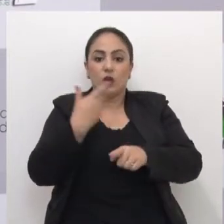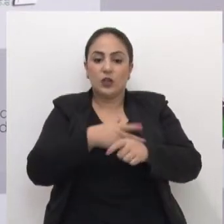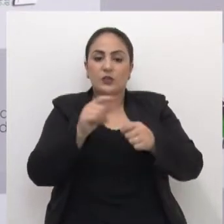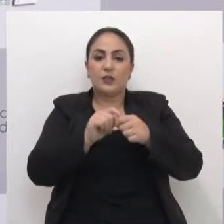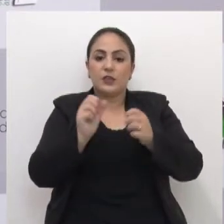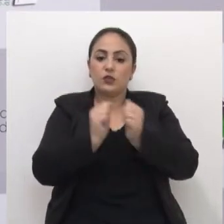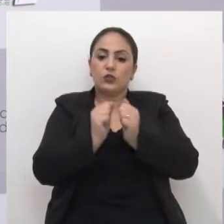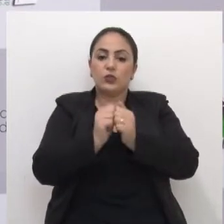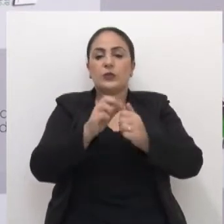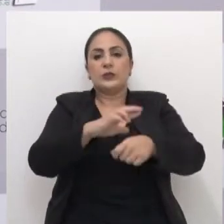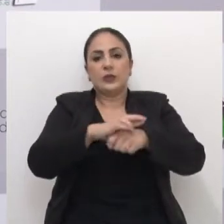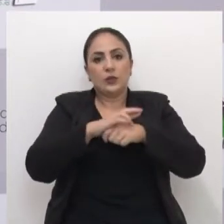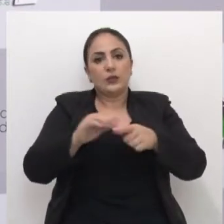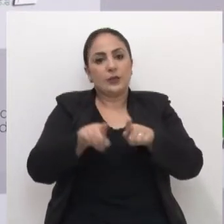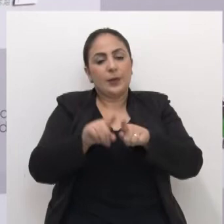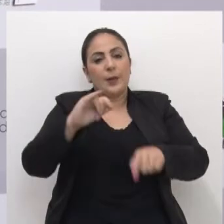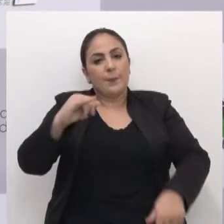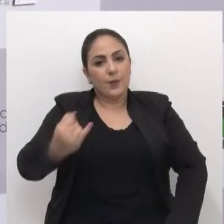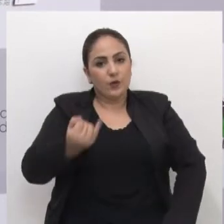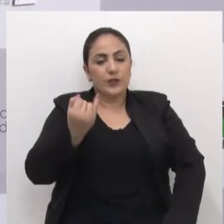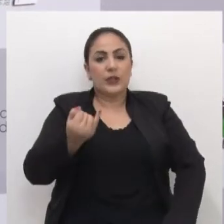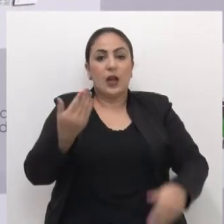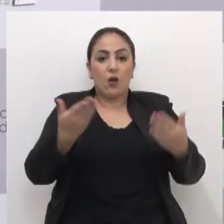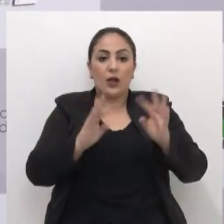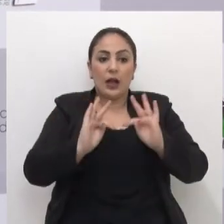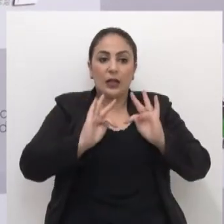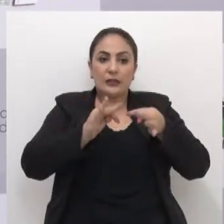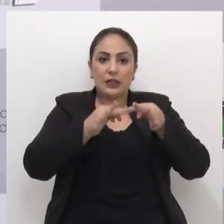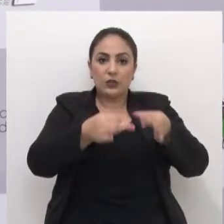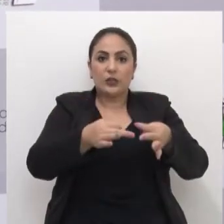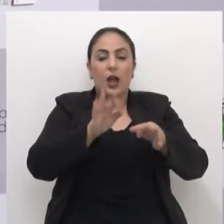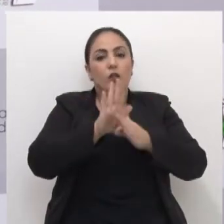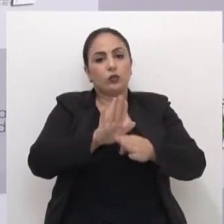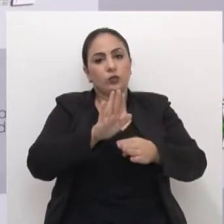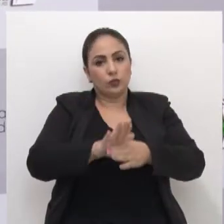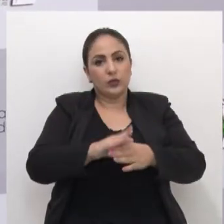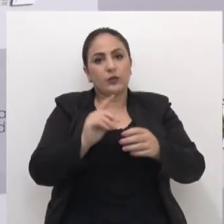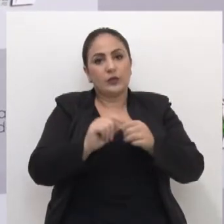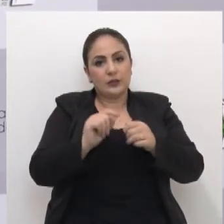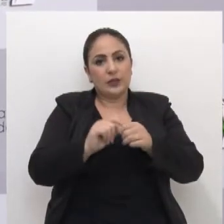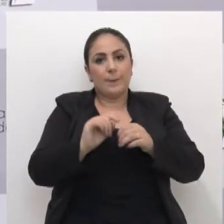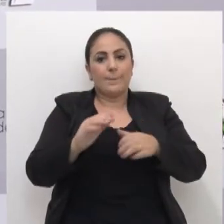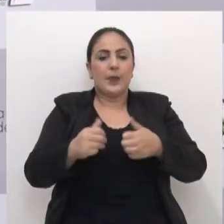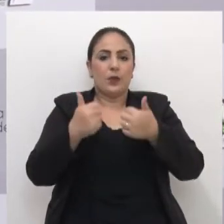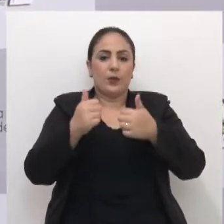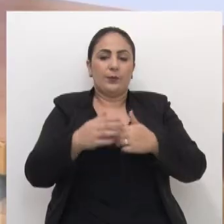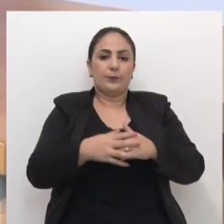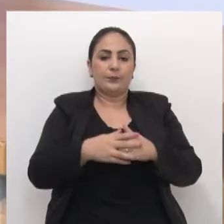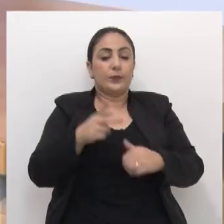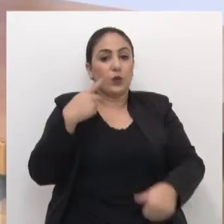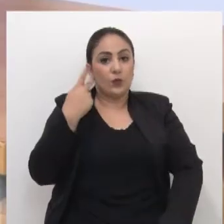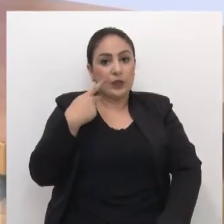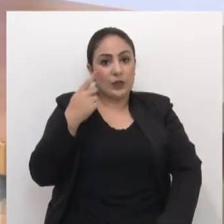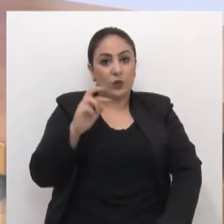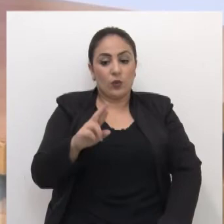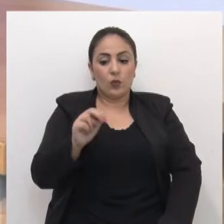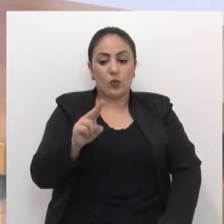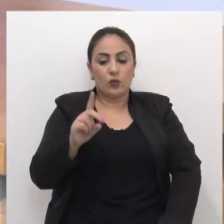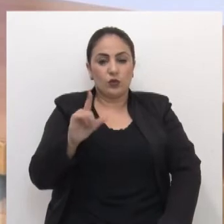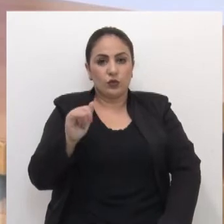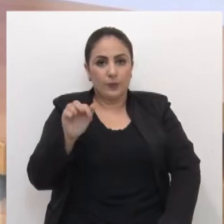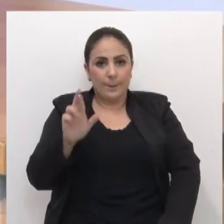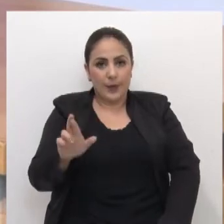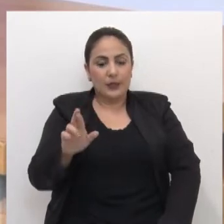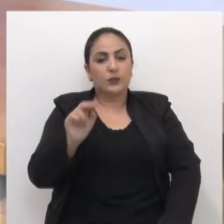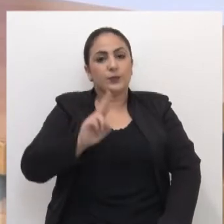vidas a gente faz através de segurança, aproveitando agora que a tecnologia está nos possibilitando fazer isso cada vez melhor. E o vereador Rudimar